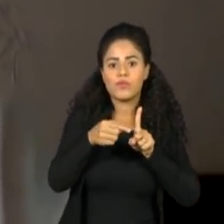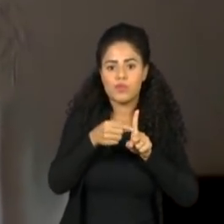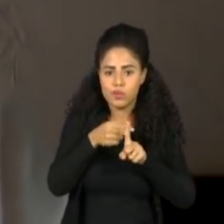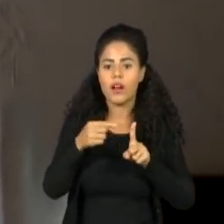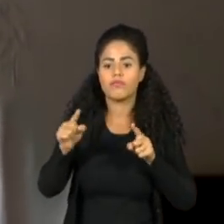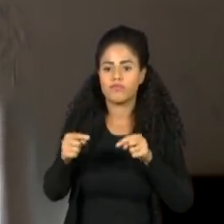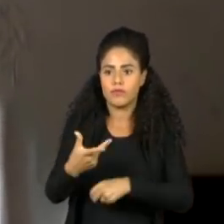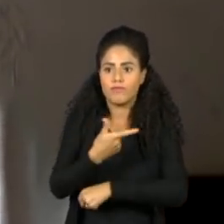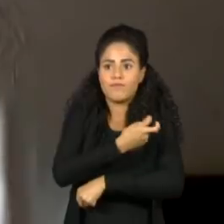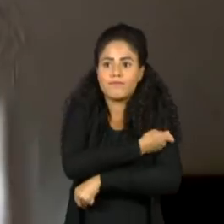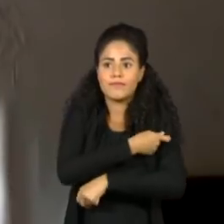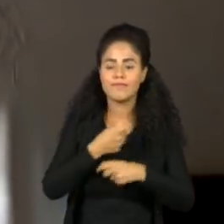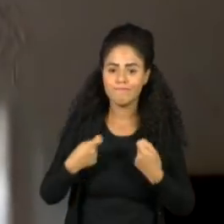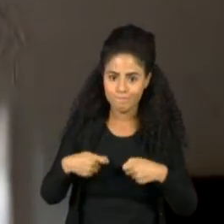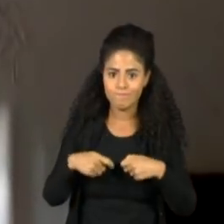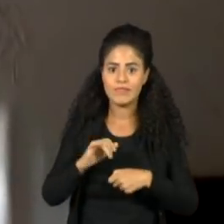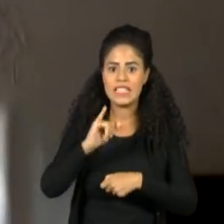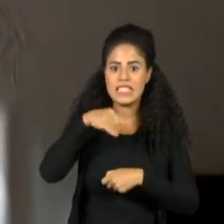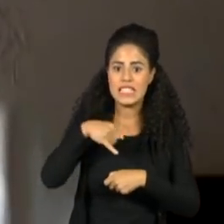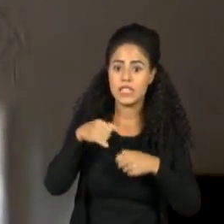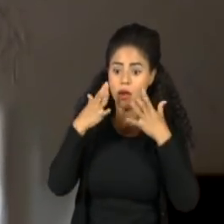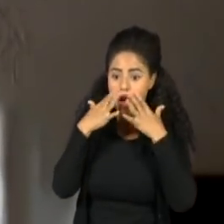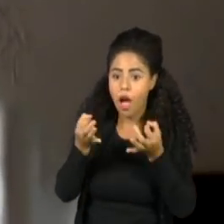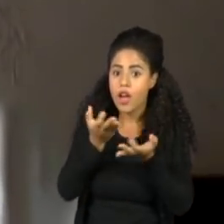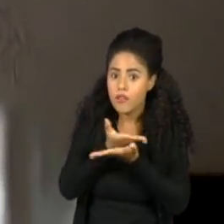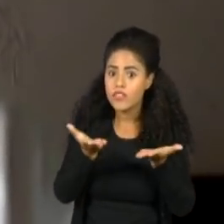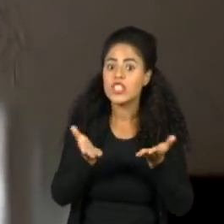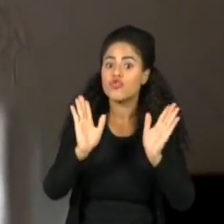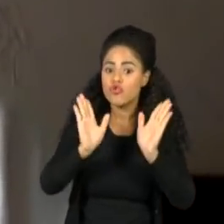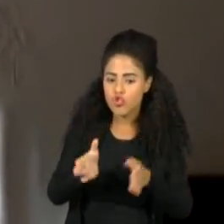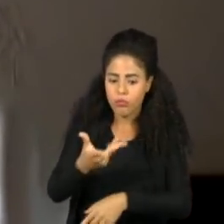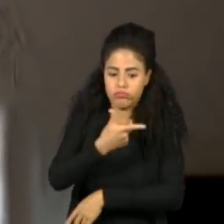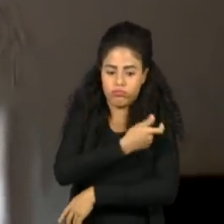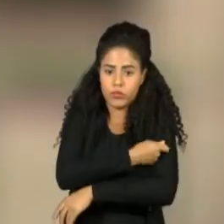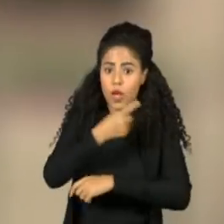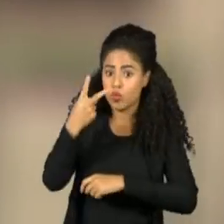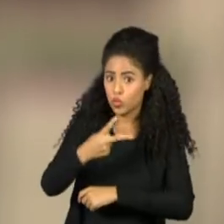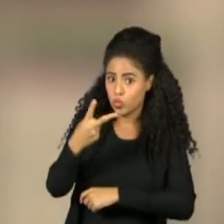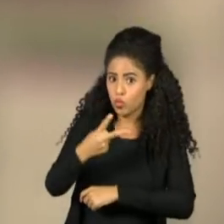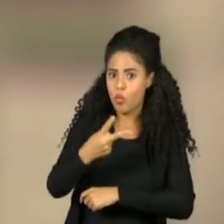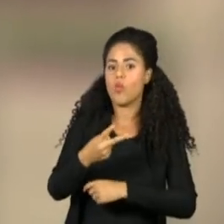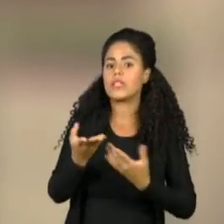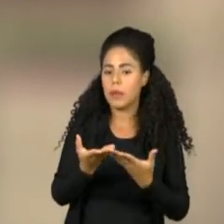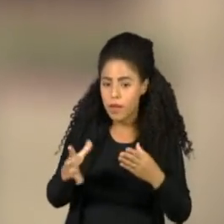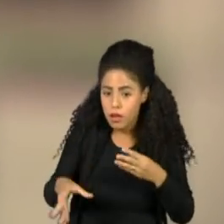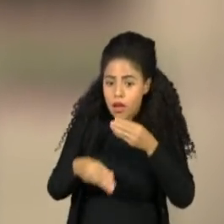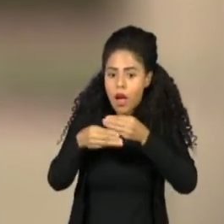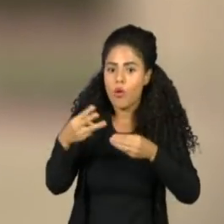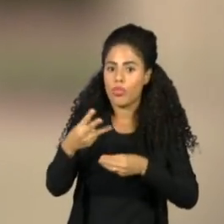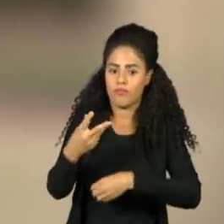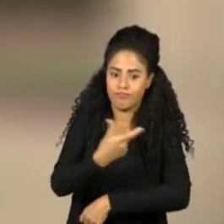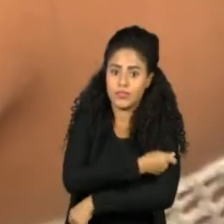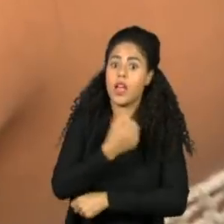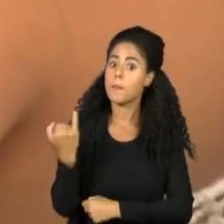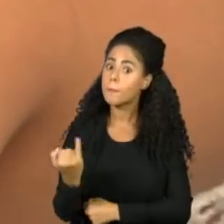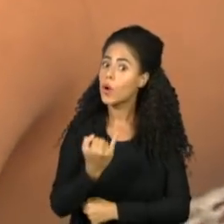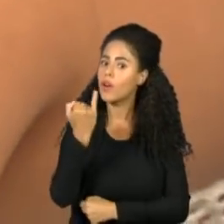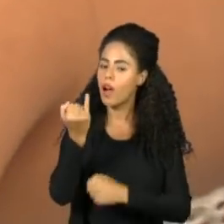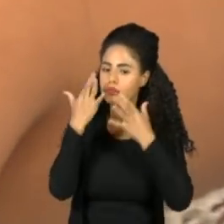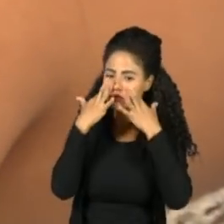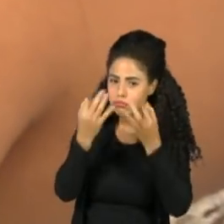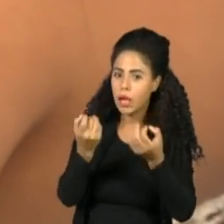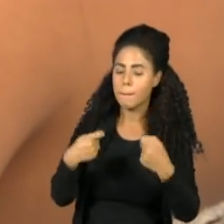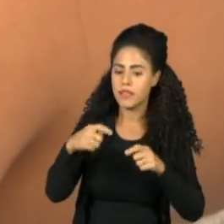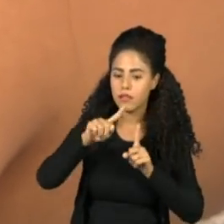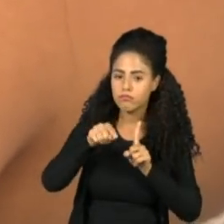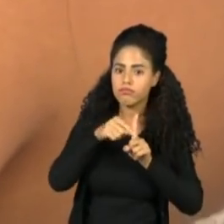vacinação e aí um alerta para aquelas que já tomaram duas doses, o reforço está aí, então, que